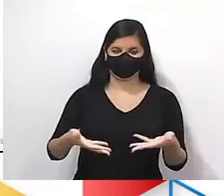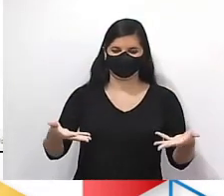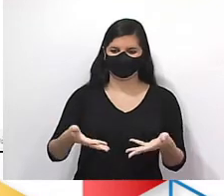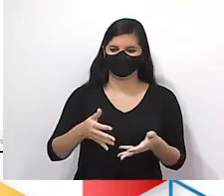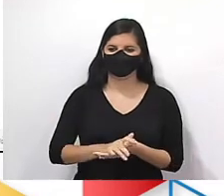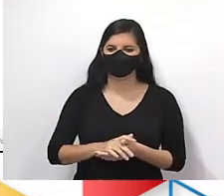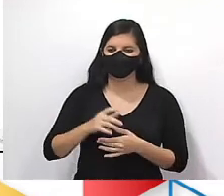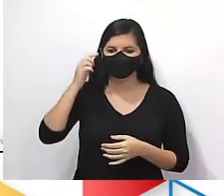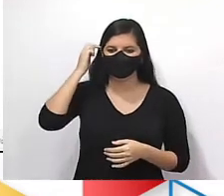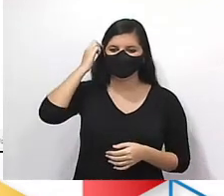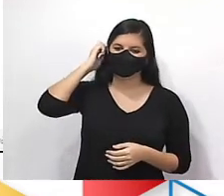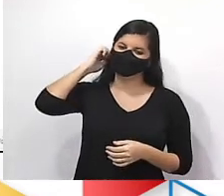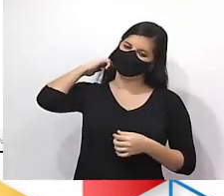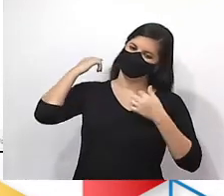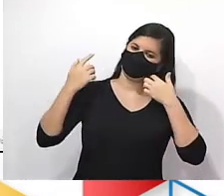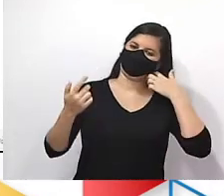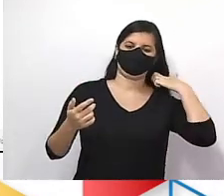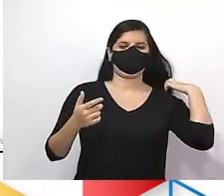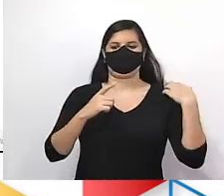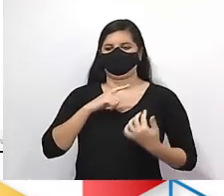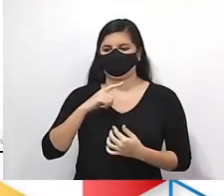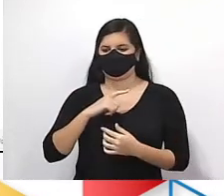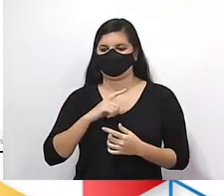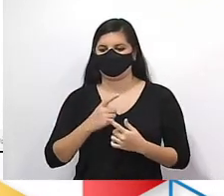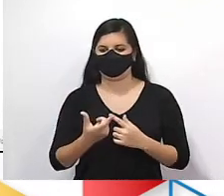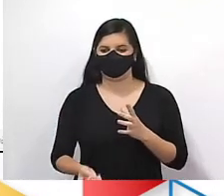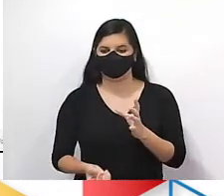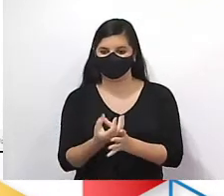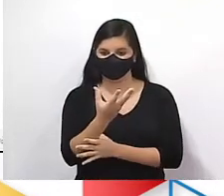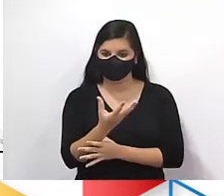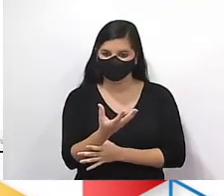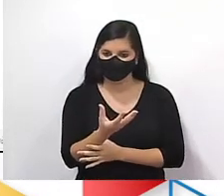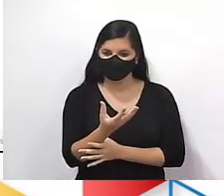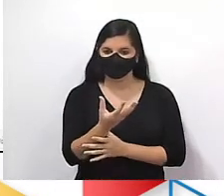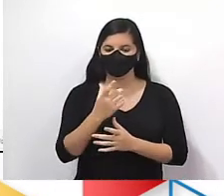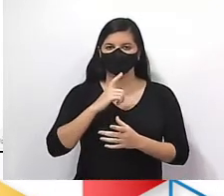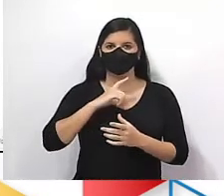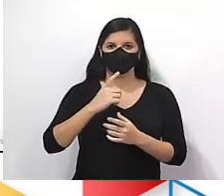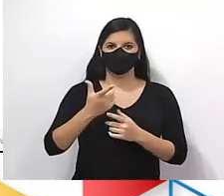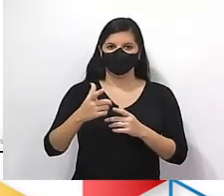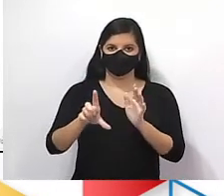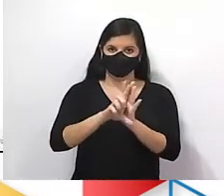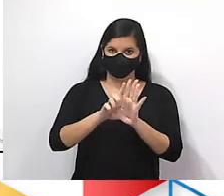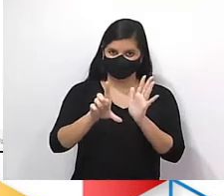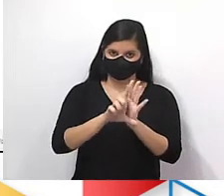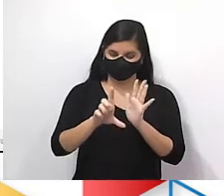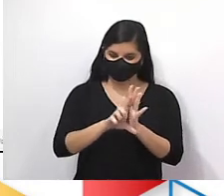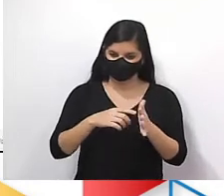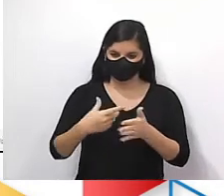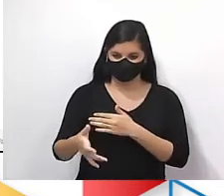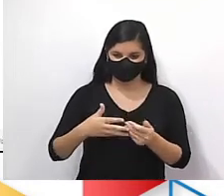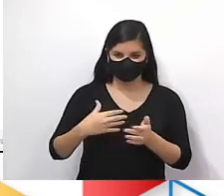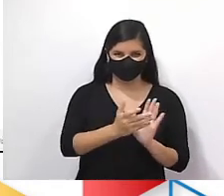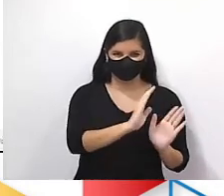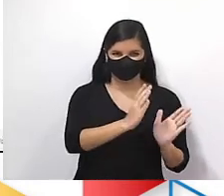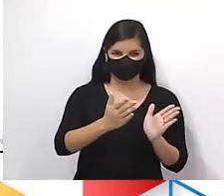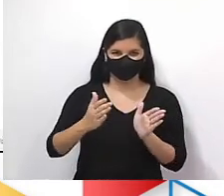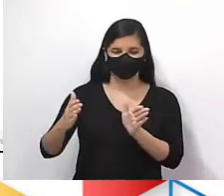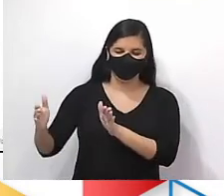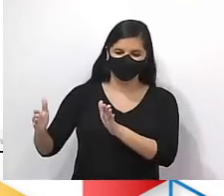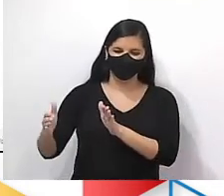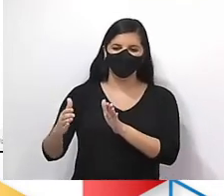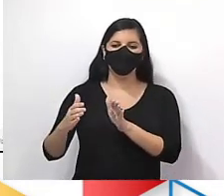resumo. Vê o que acontece. A lei de formação, que é a lei que dá qualquer sequência,